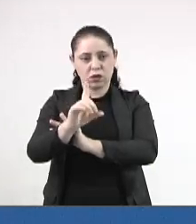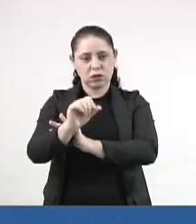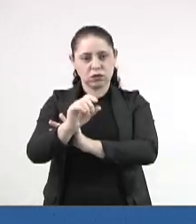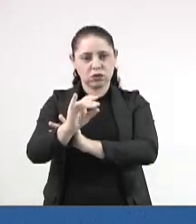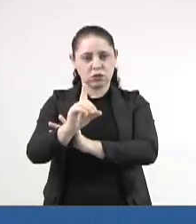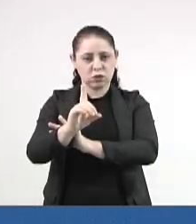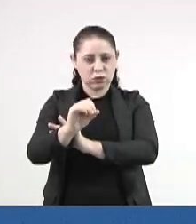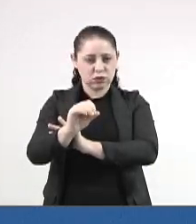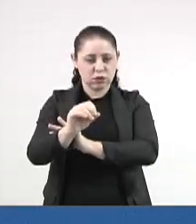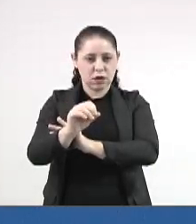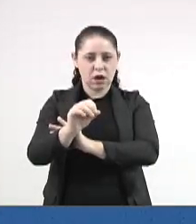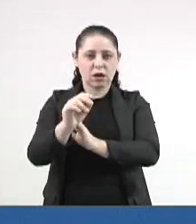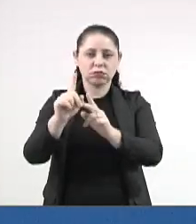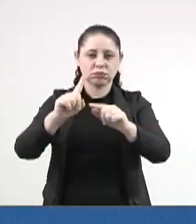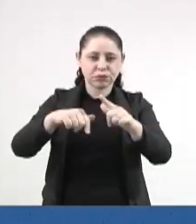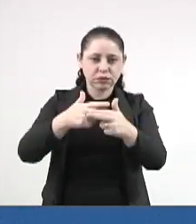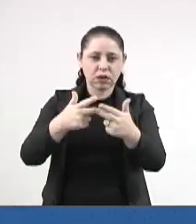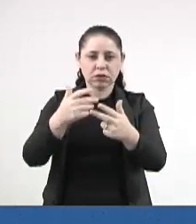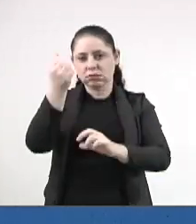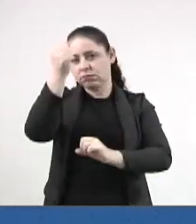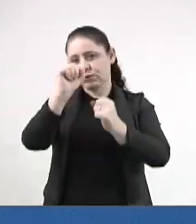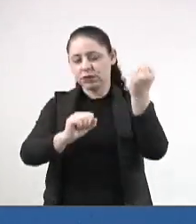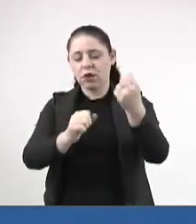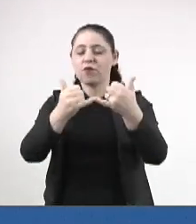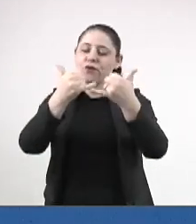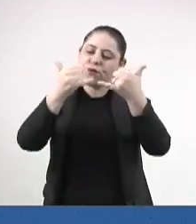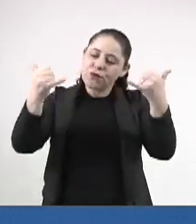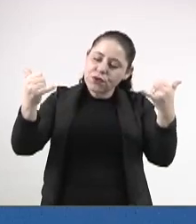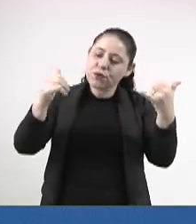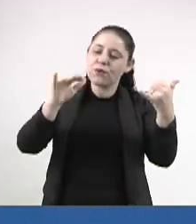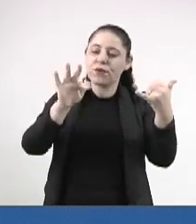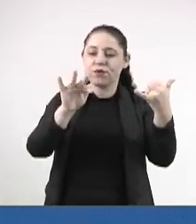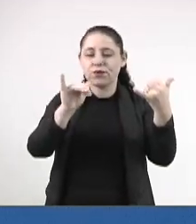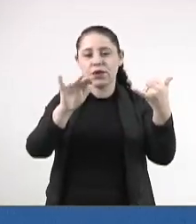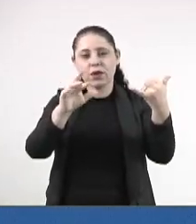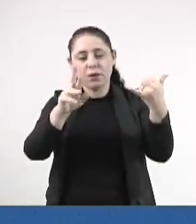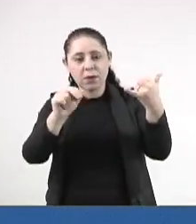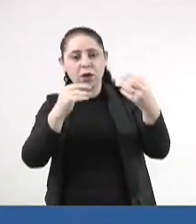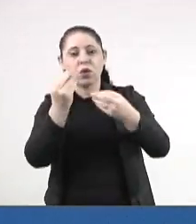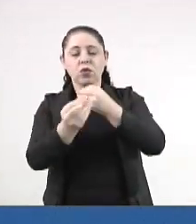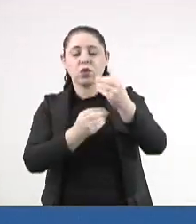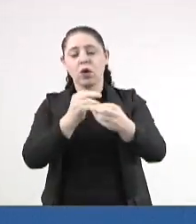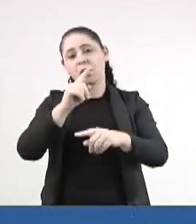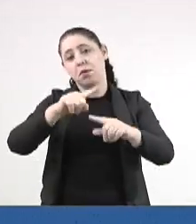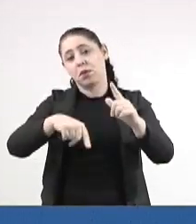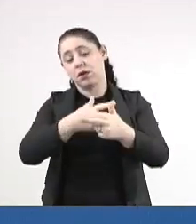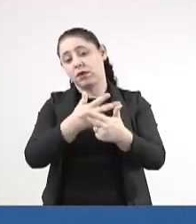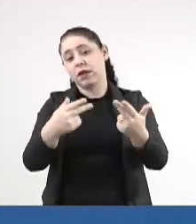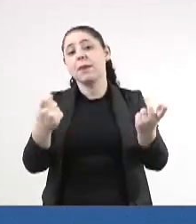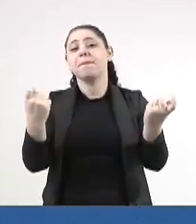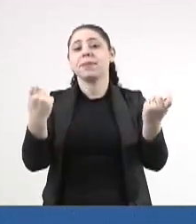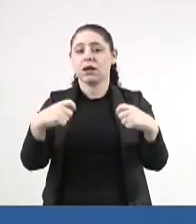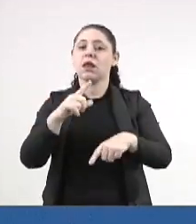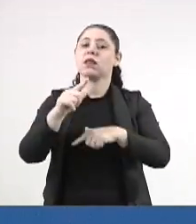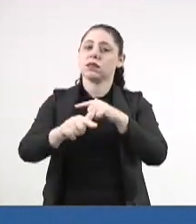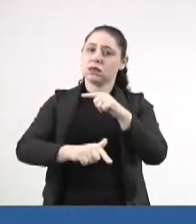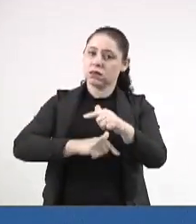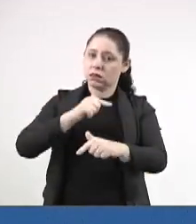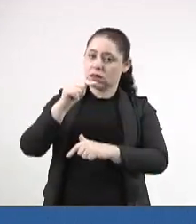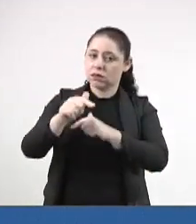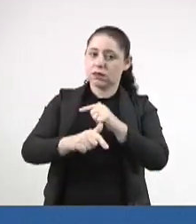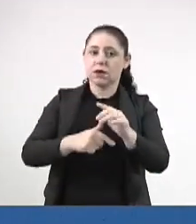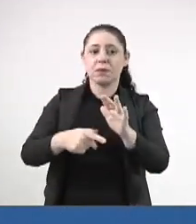esses produtos industrializados, tem vários produtos, entre eles fios, fibras, eles entram como produto que tem que ter o trabalho de política